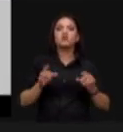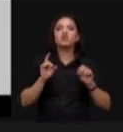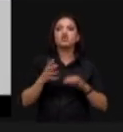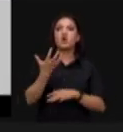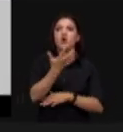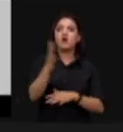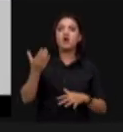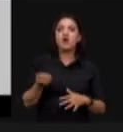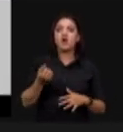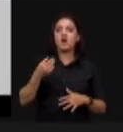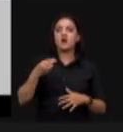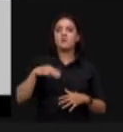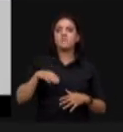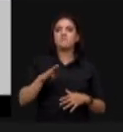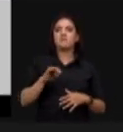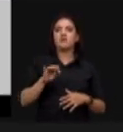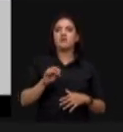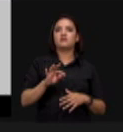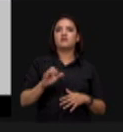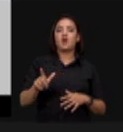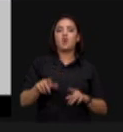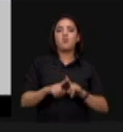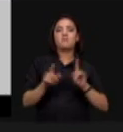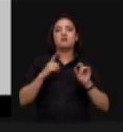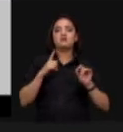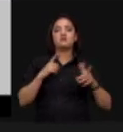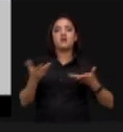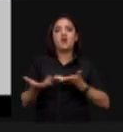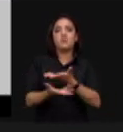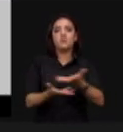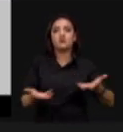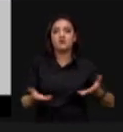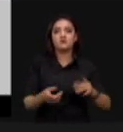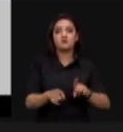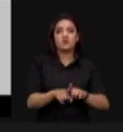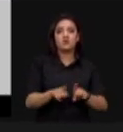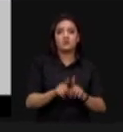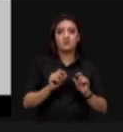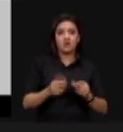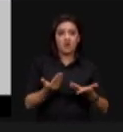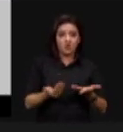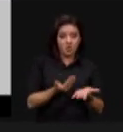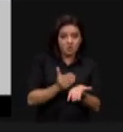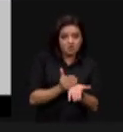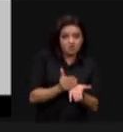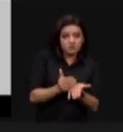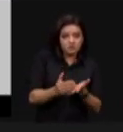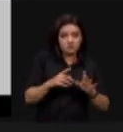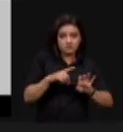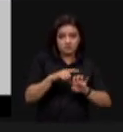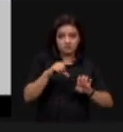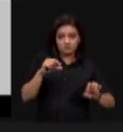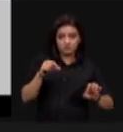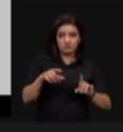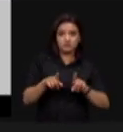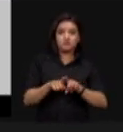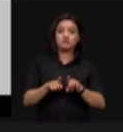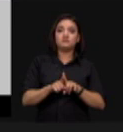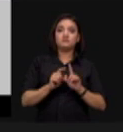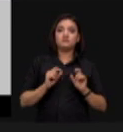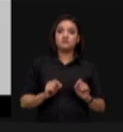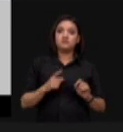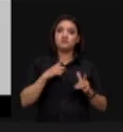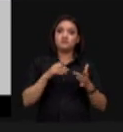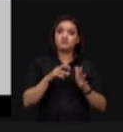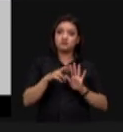ambientais do impacto direto mas tratam da harmonização com o meio que recebe um empreendimento com uma